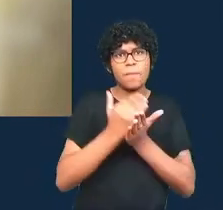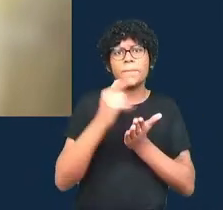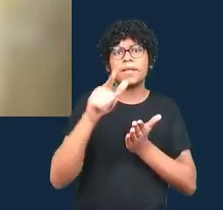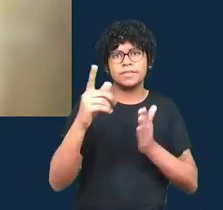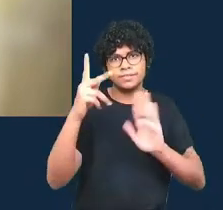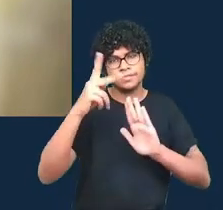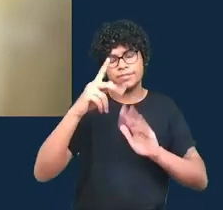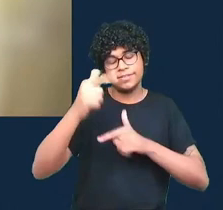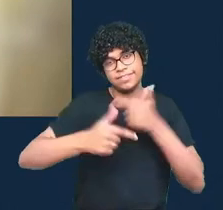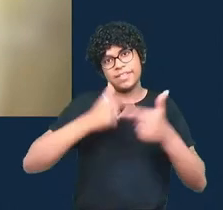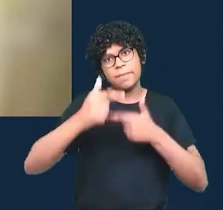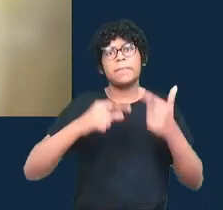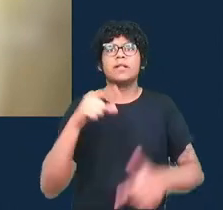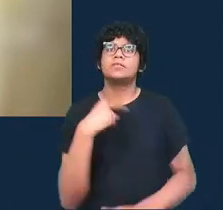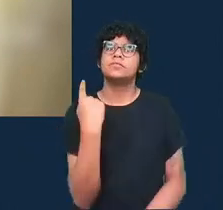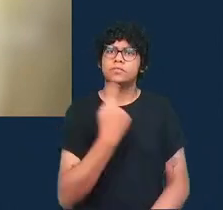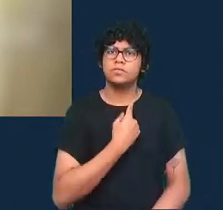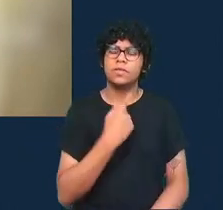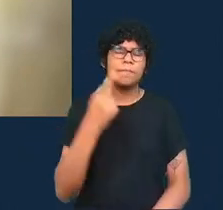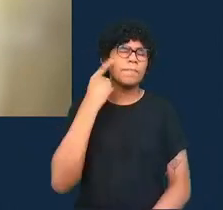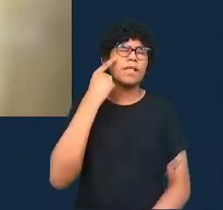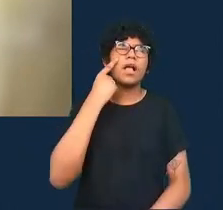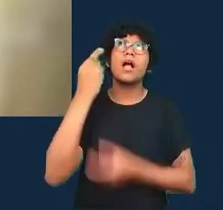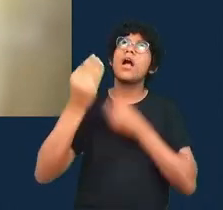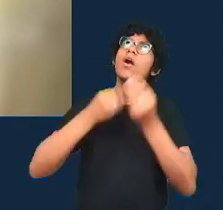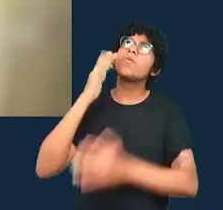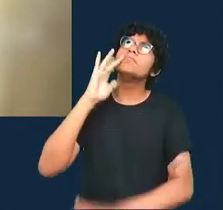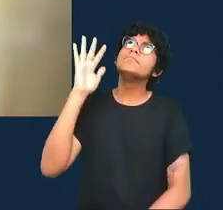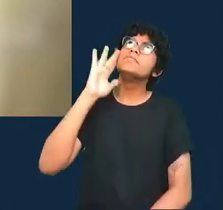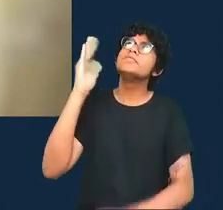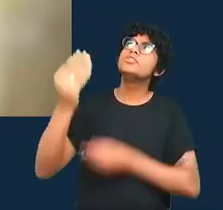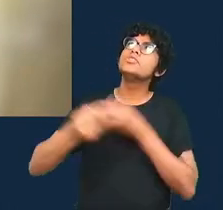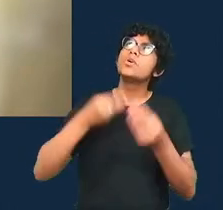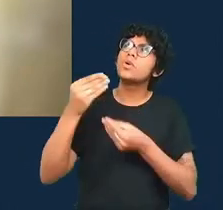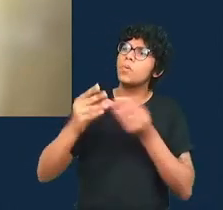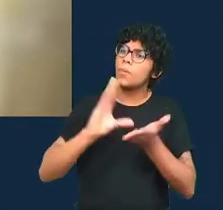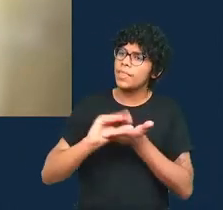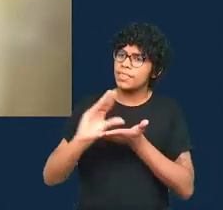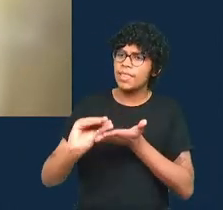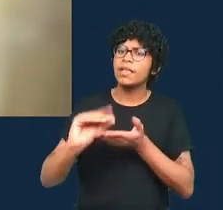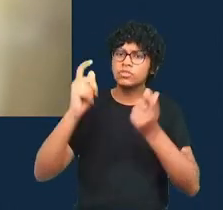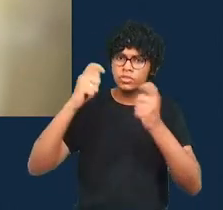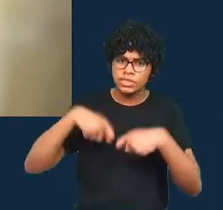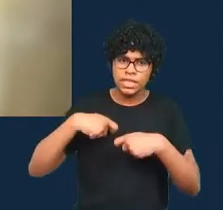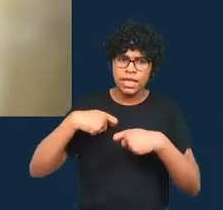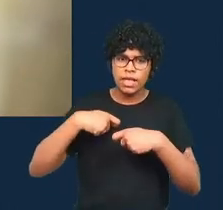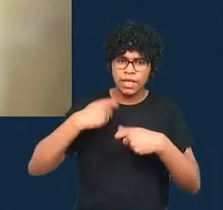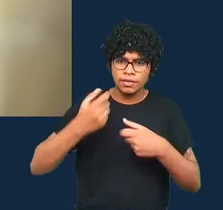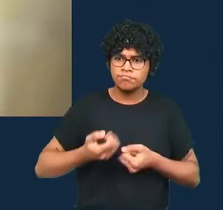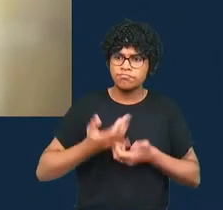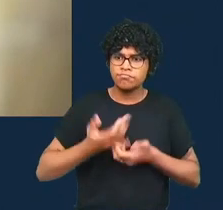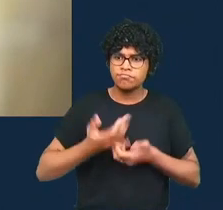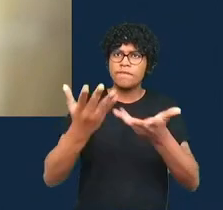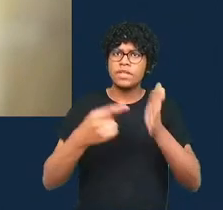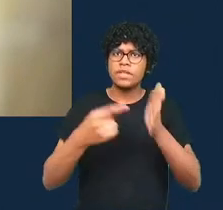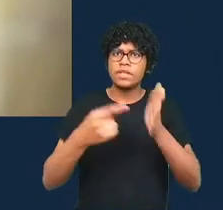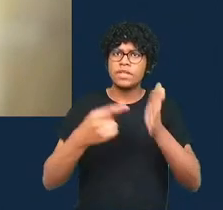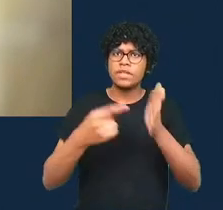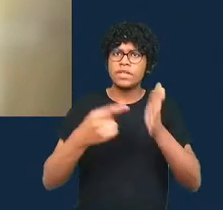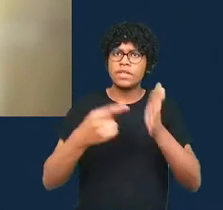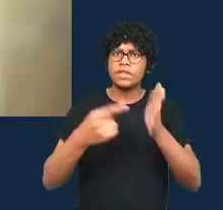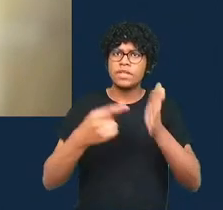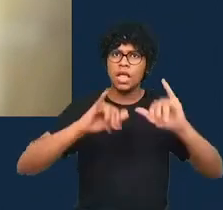e pensar como os dados podem servir nós sempre como maneira de transmitir fatos mas também como